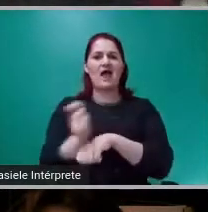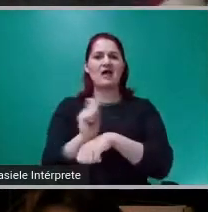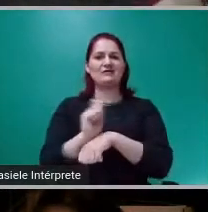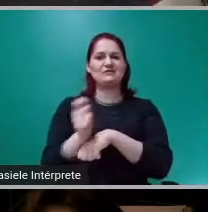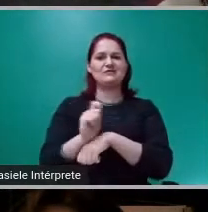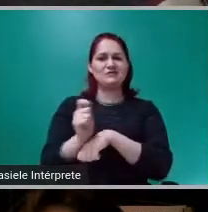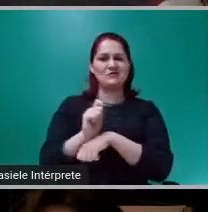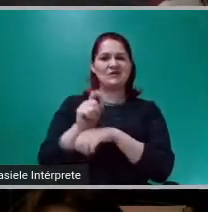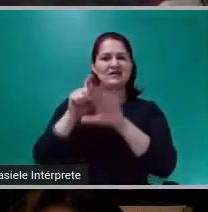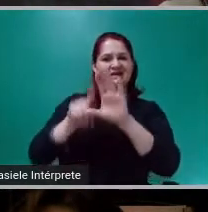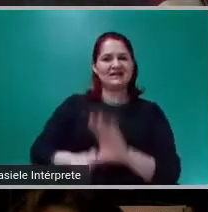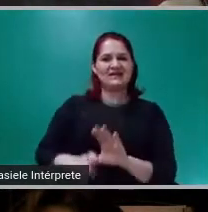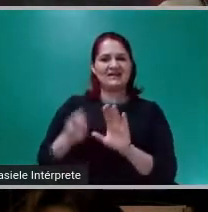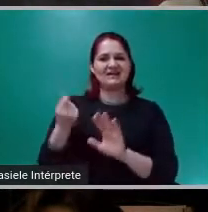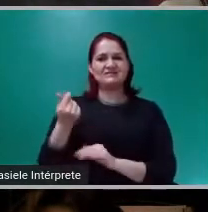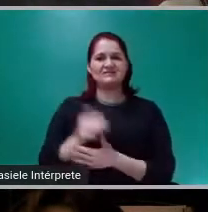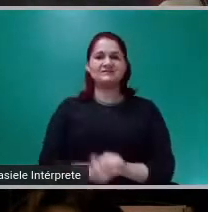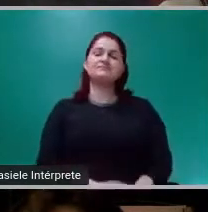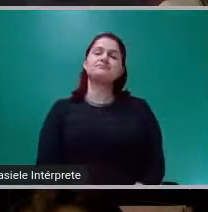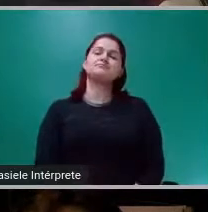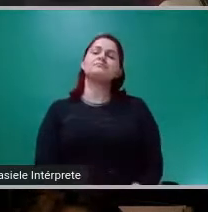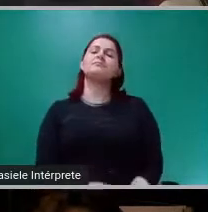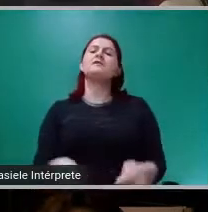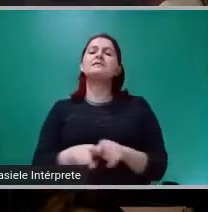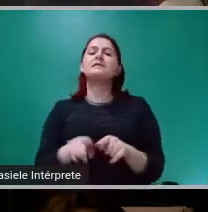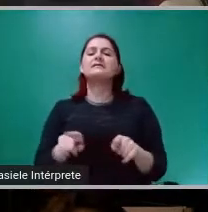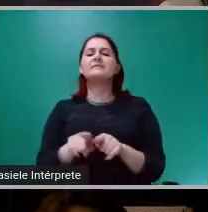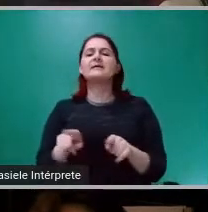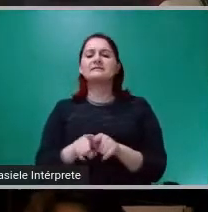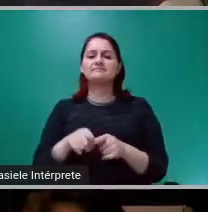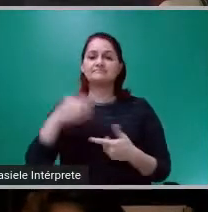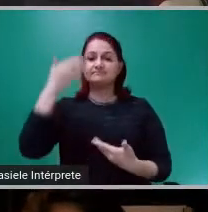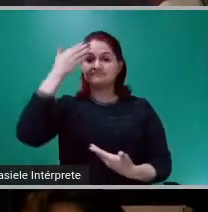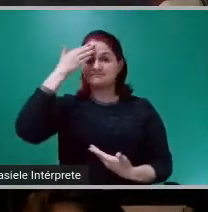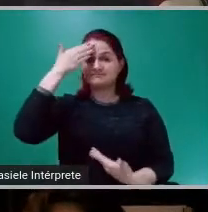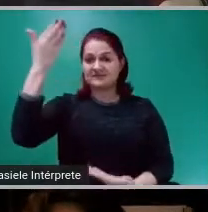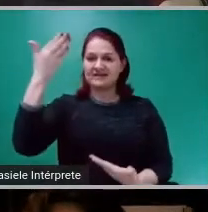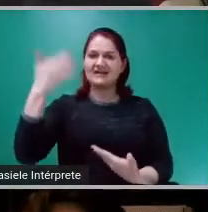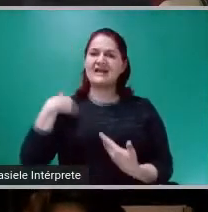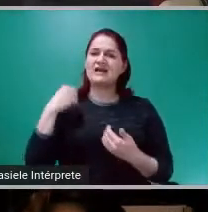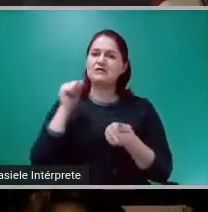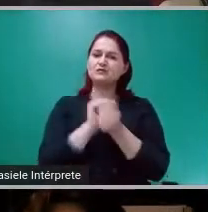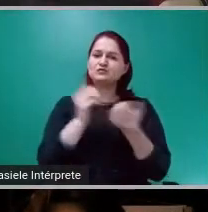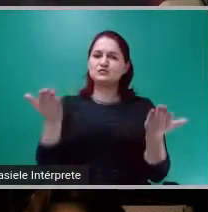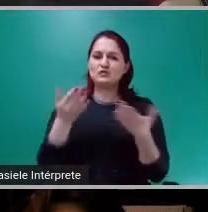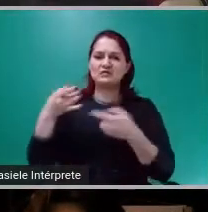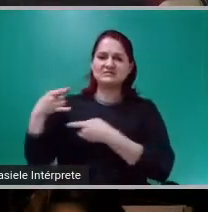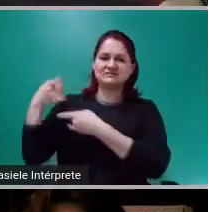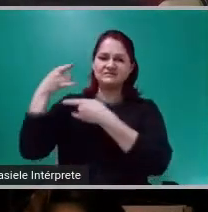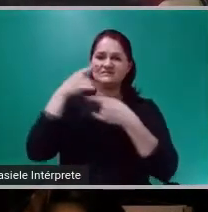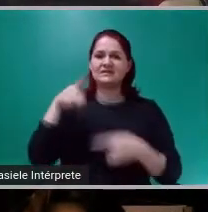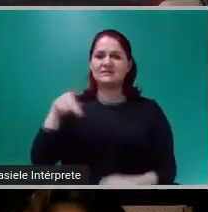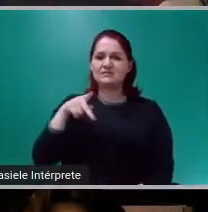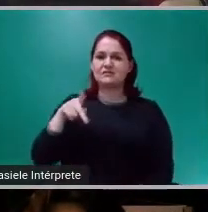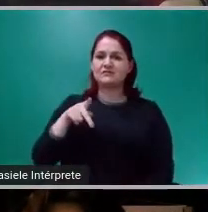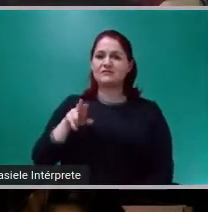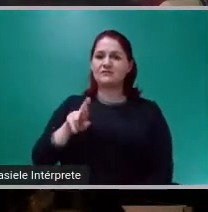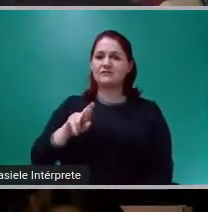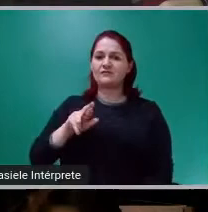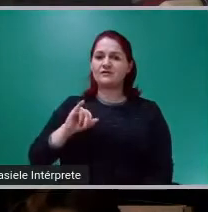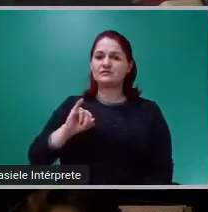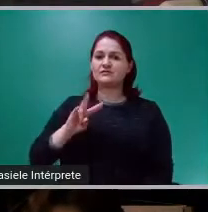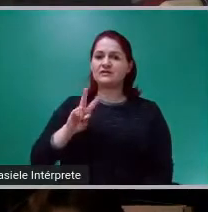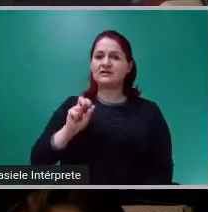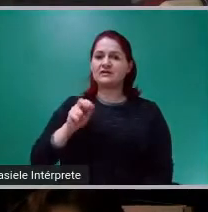Agradeço também a participação, a possibilidade de compartilhar a mesa com a professora Rivânia, que é minha presidenta,